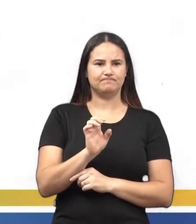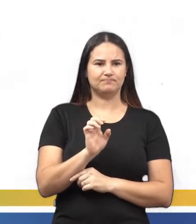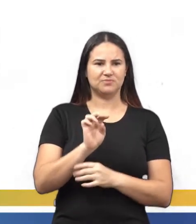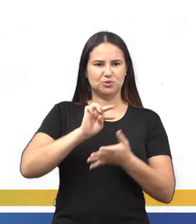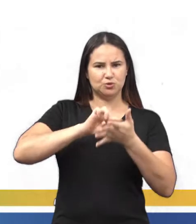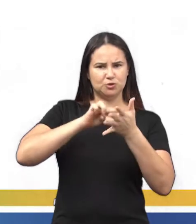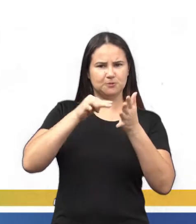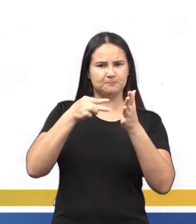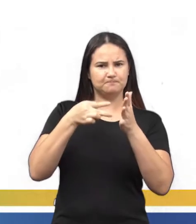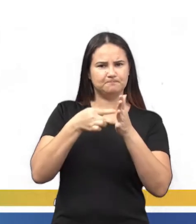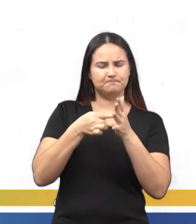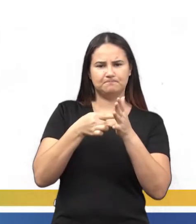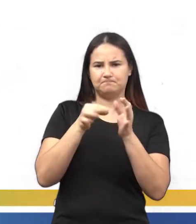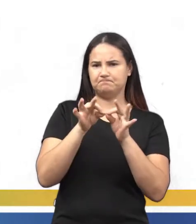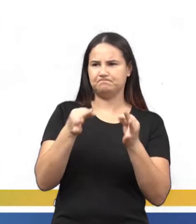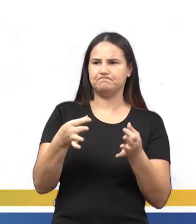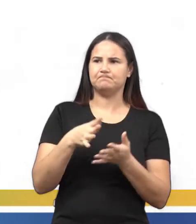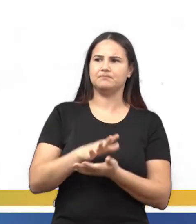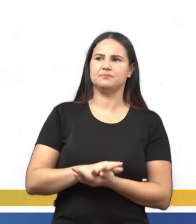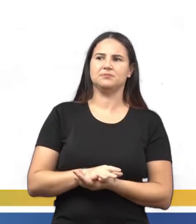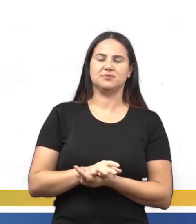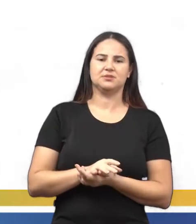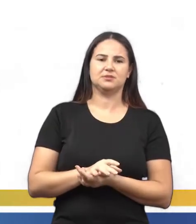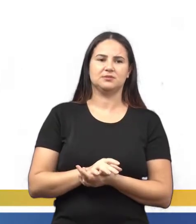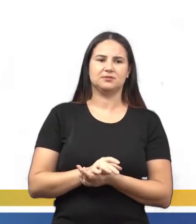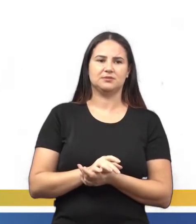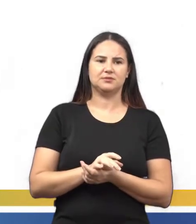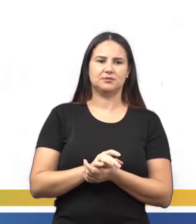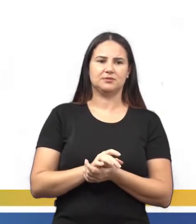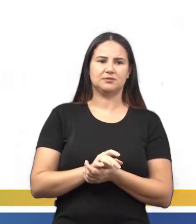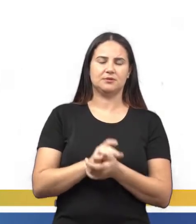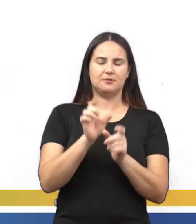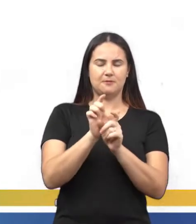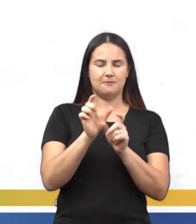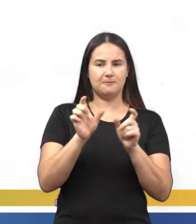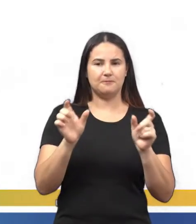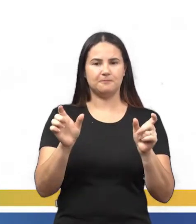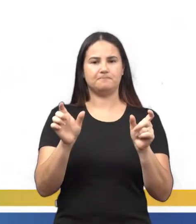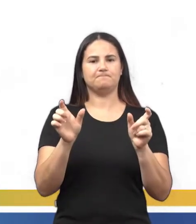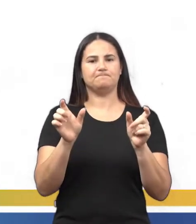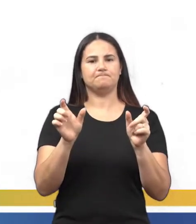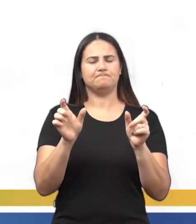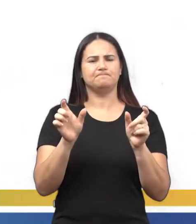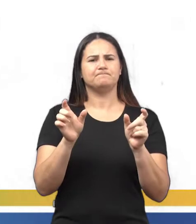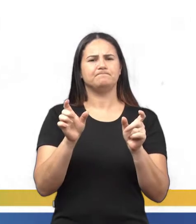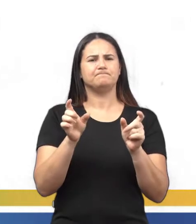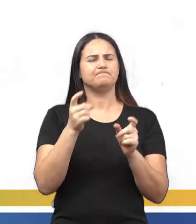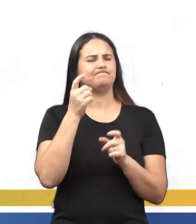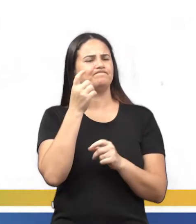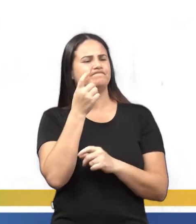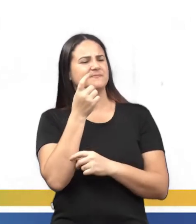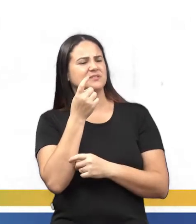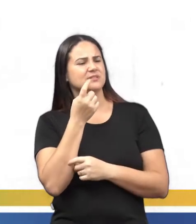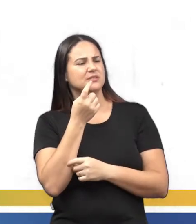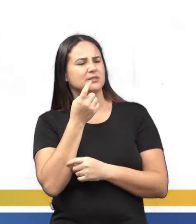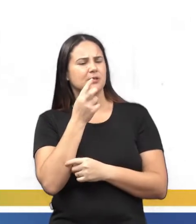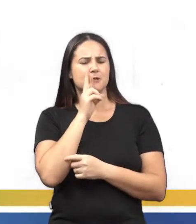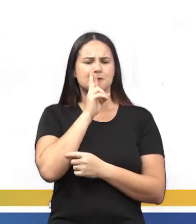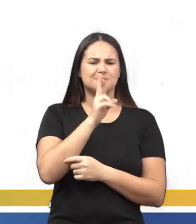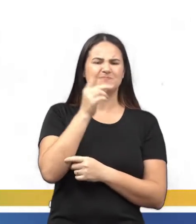Além disso, a álgebra modela situações de problema, que seriam difíceis de resolver